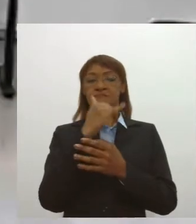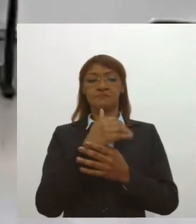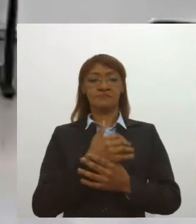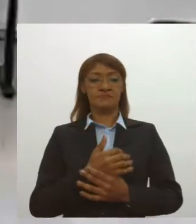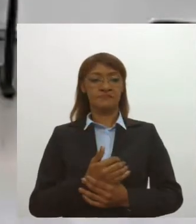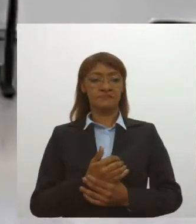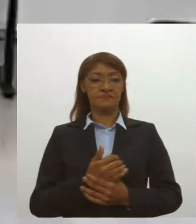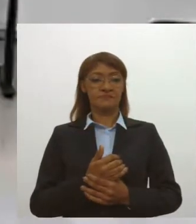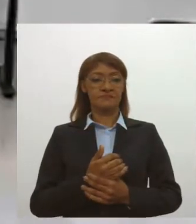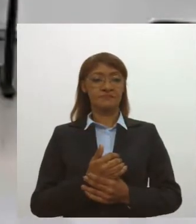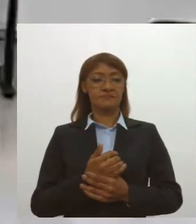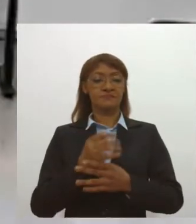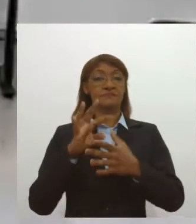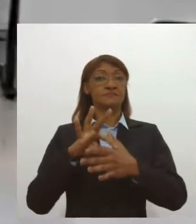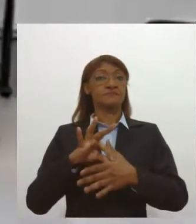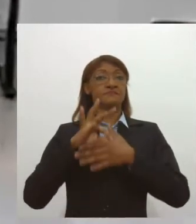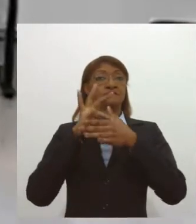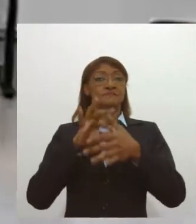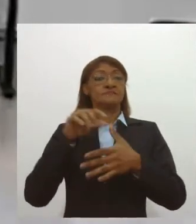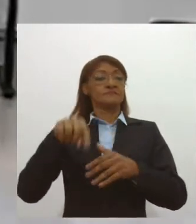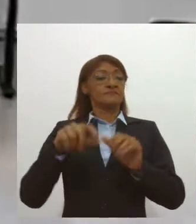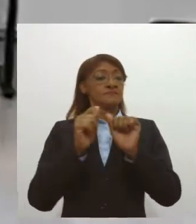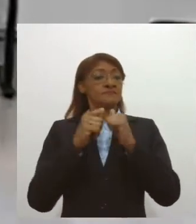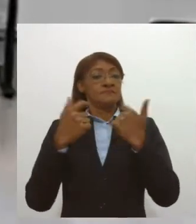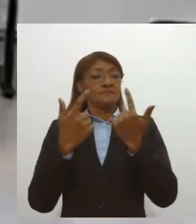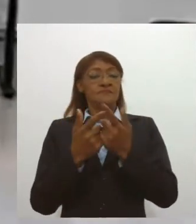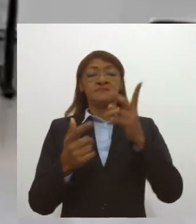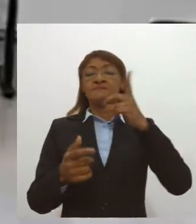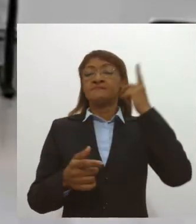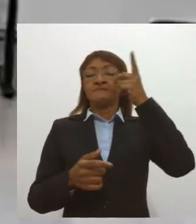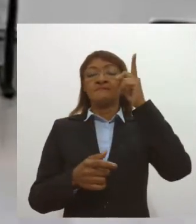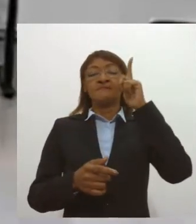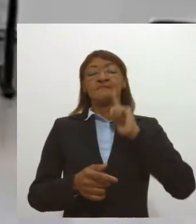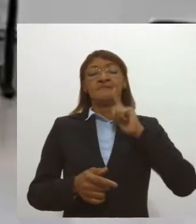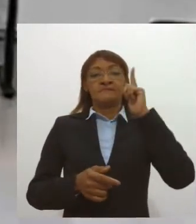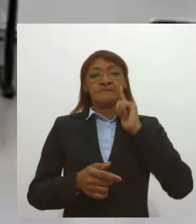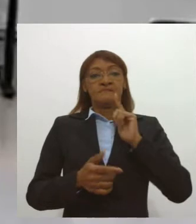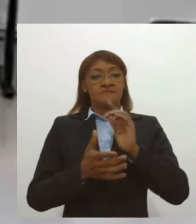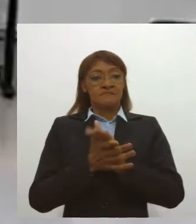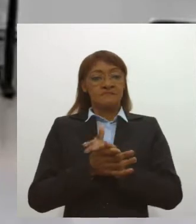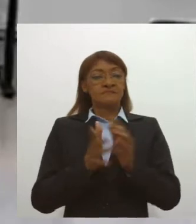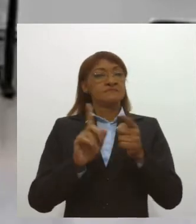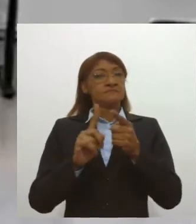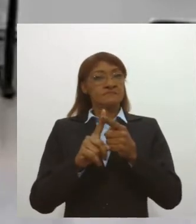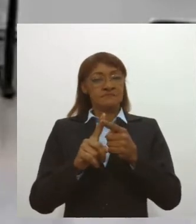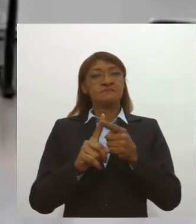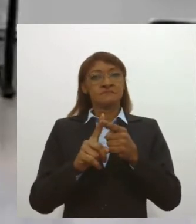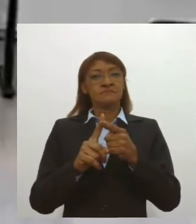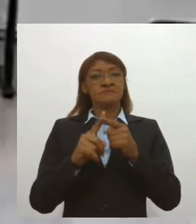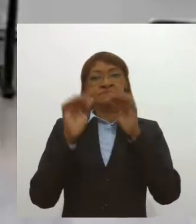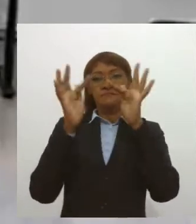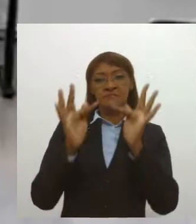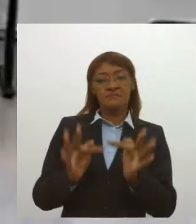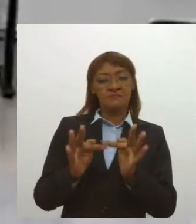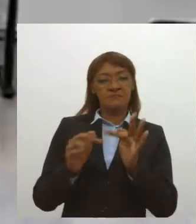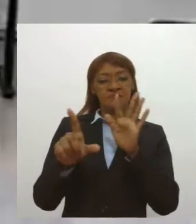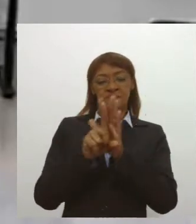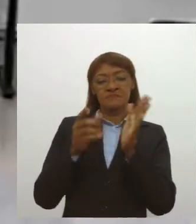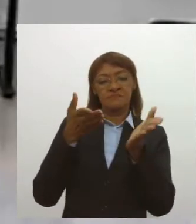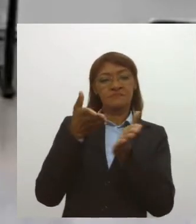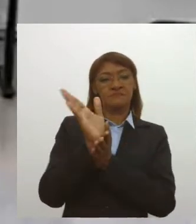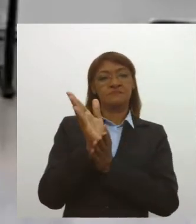O líder do governo aqui na Assembleia, o deputado Zezinho Sobral, comemorou a aprovação dessa lei, ela diz que a